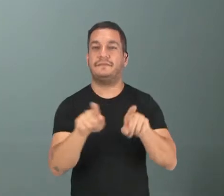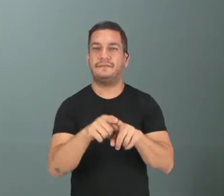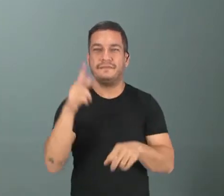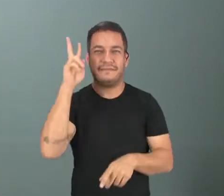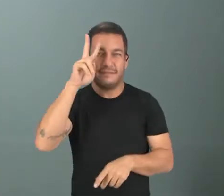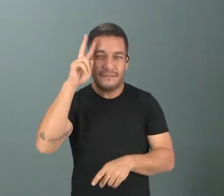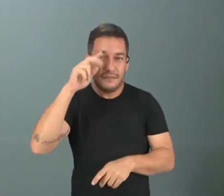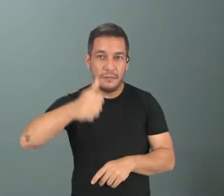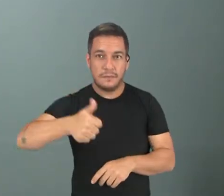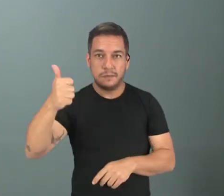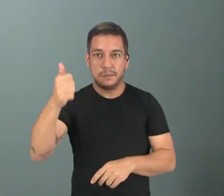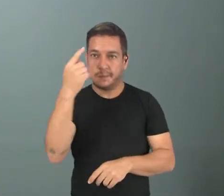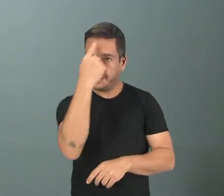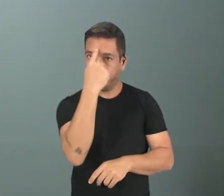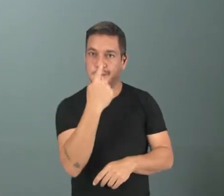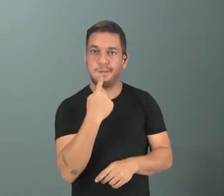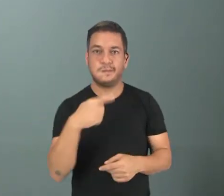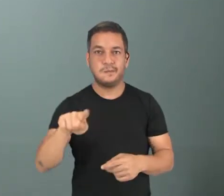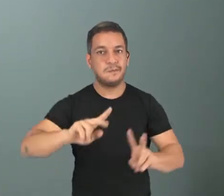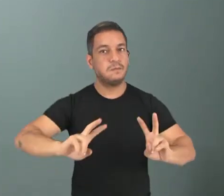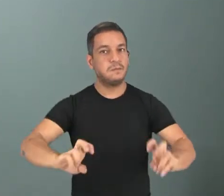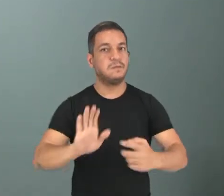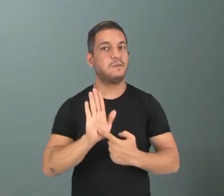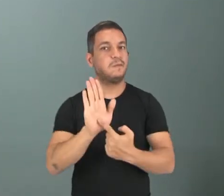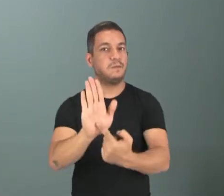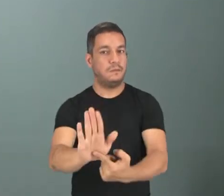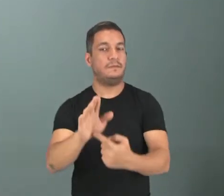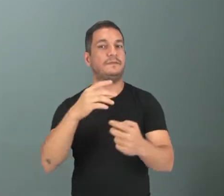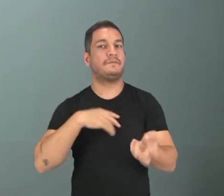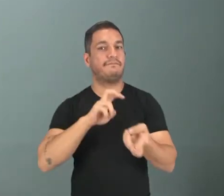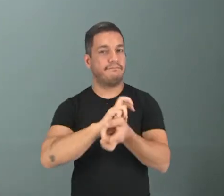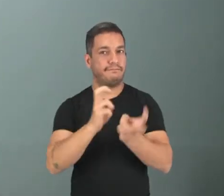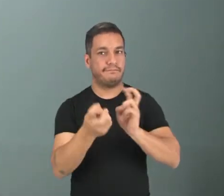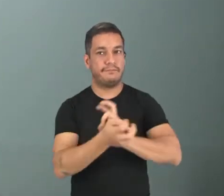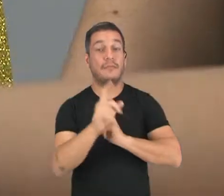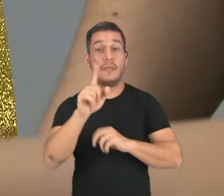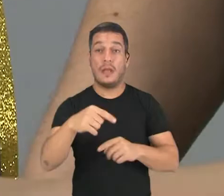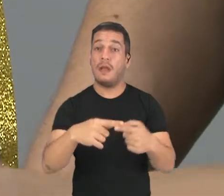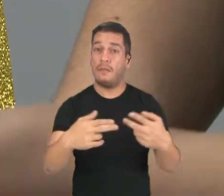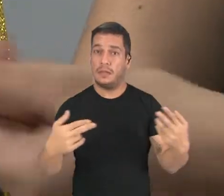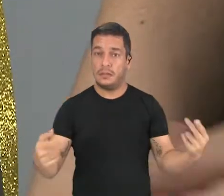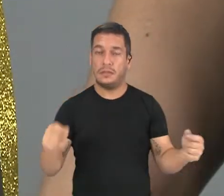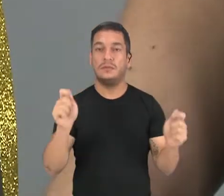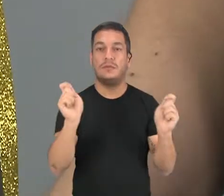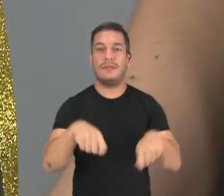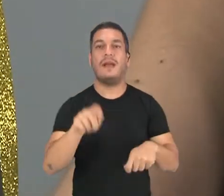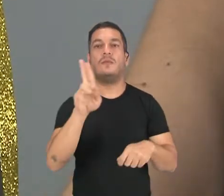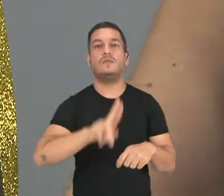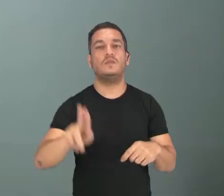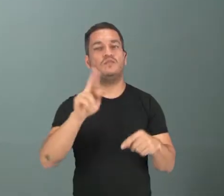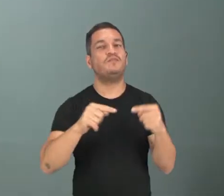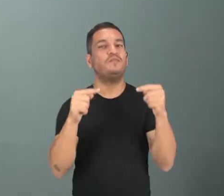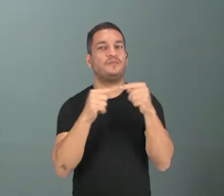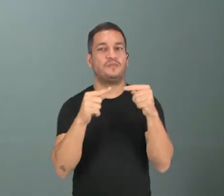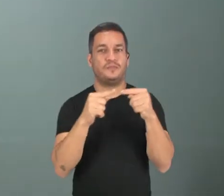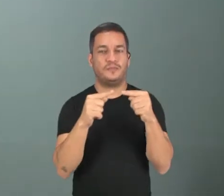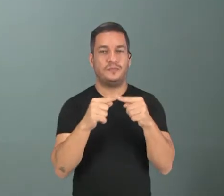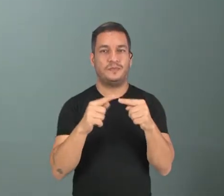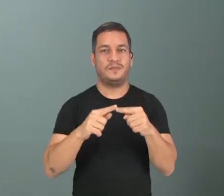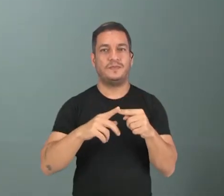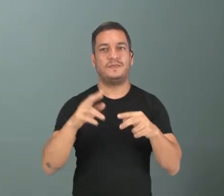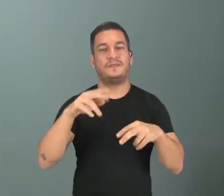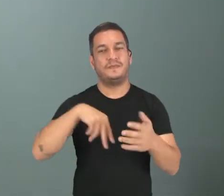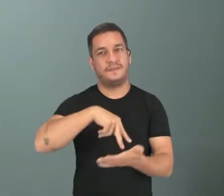primeiro? Da primeira imagem que eu mostrei para vocês sobre a capoeira? Pois é, esses aqui são alguns instrumentos que também fazem parte dessa